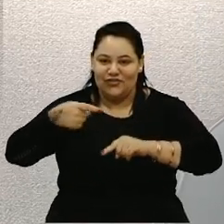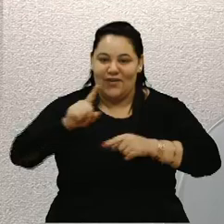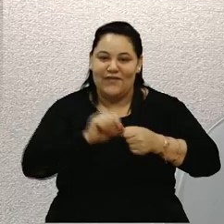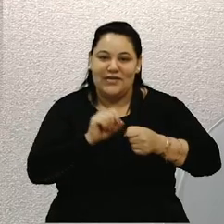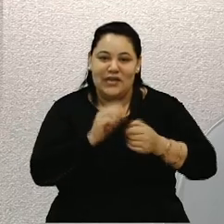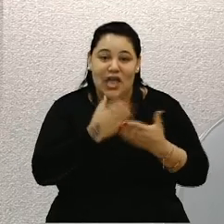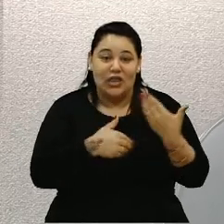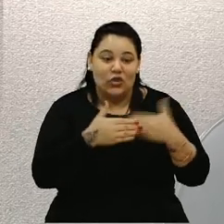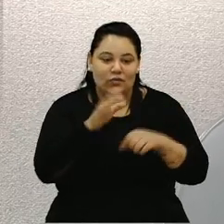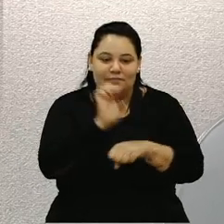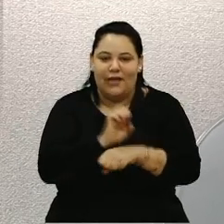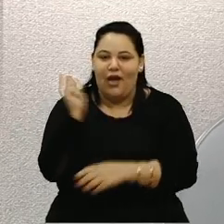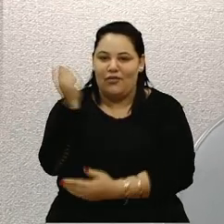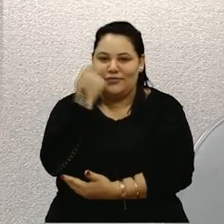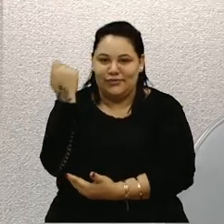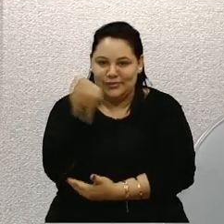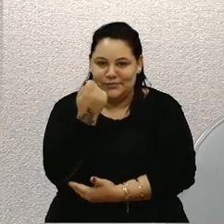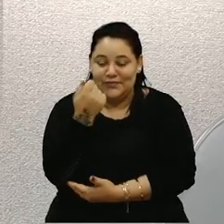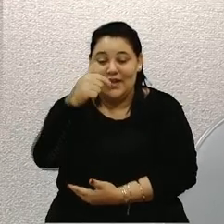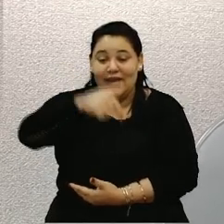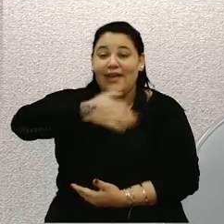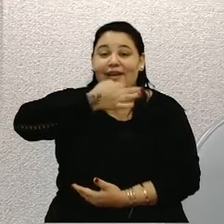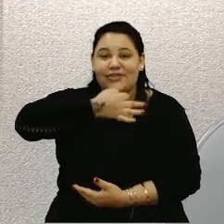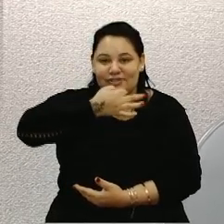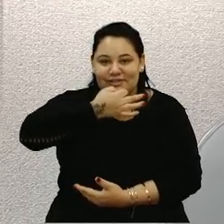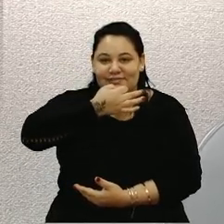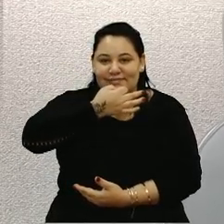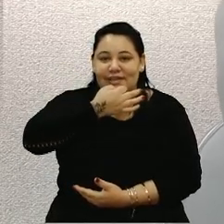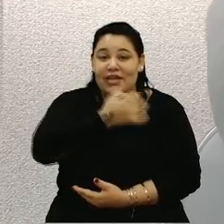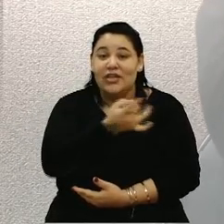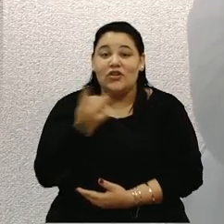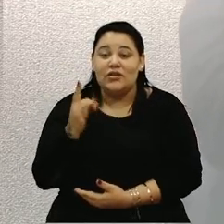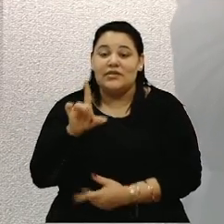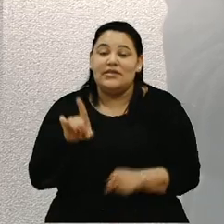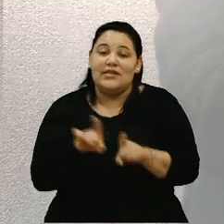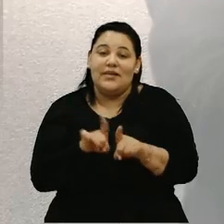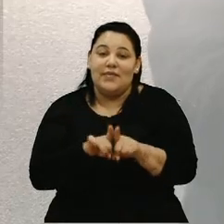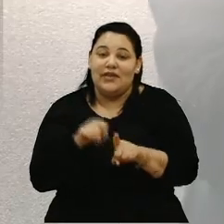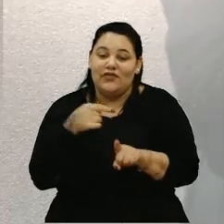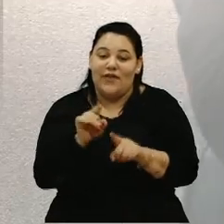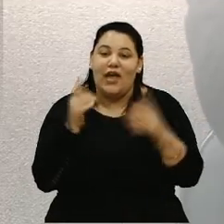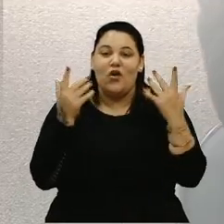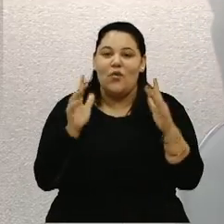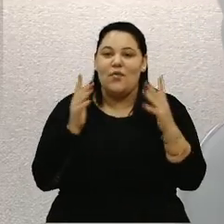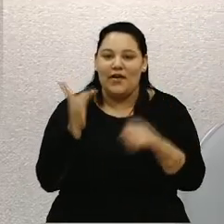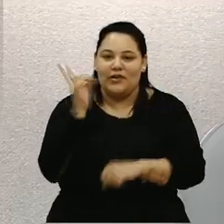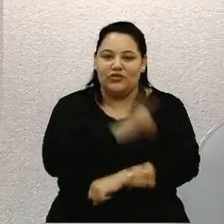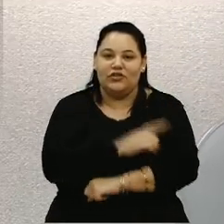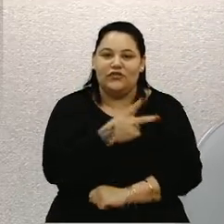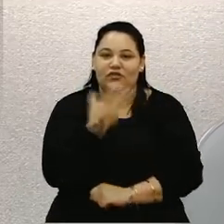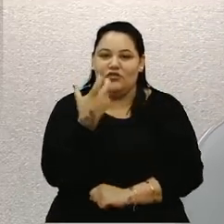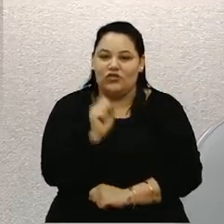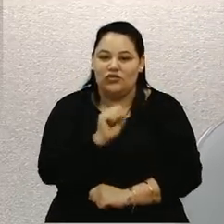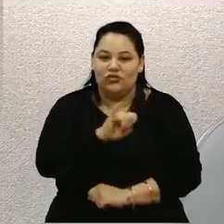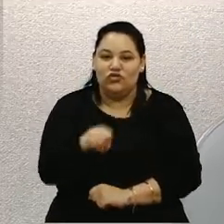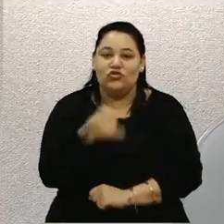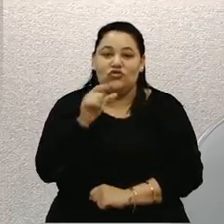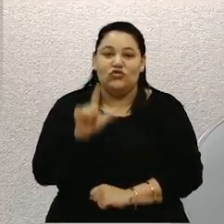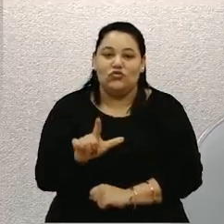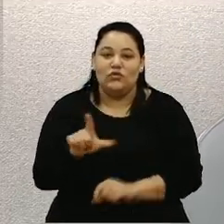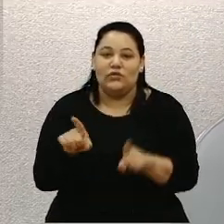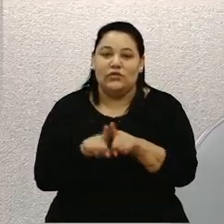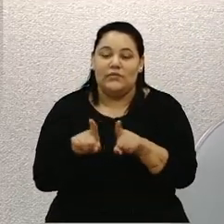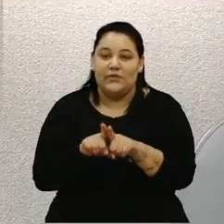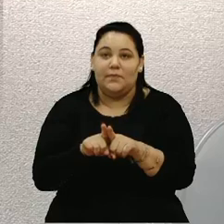o estado do Rio Grande do Sul e aqui em Caxias nós também vamos comemorar, no dia 28 de julho, teremos